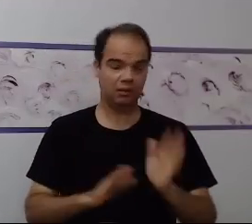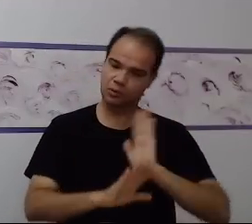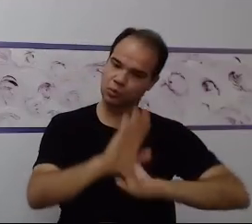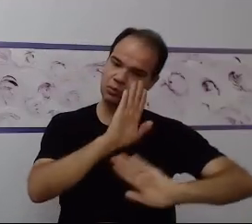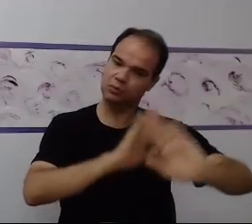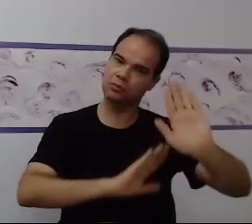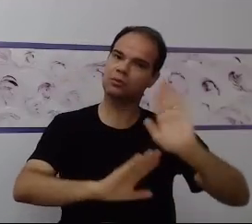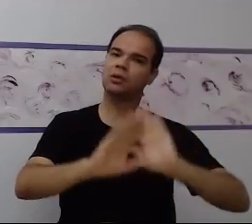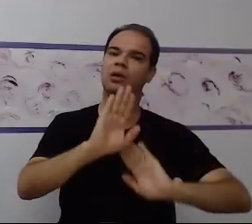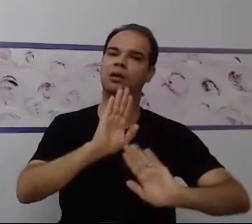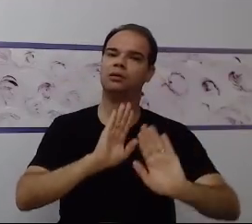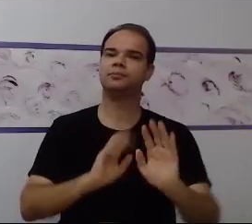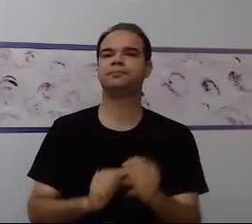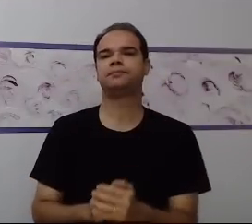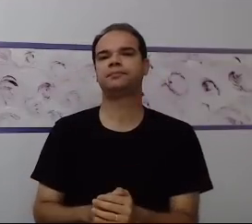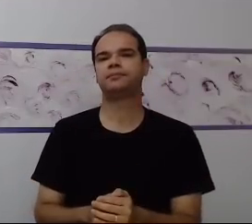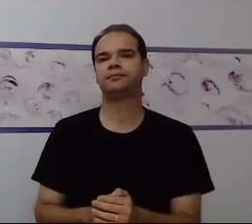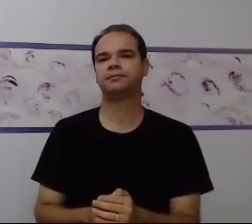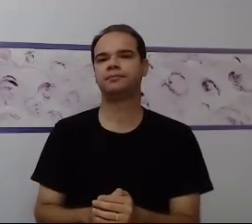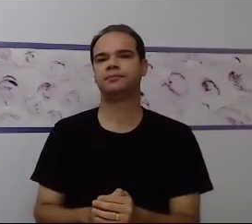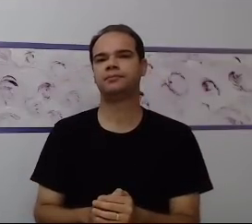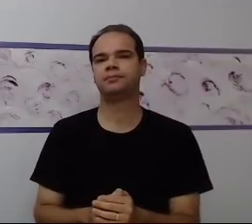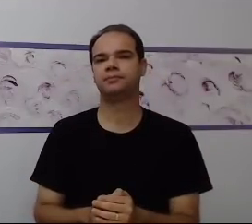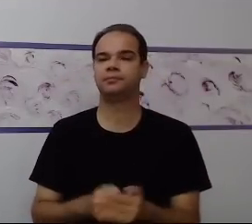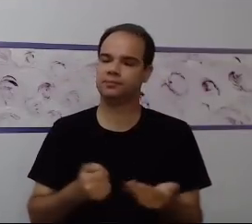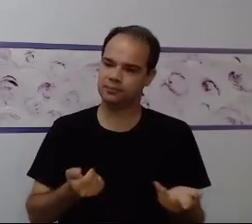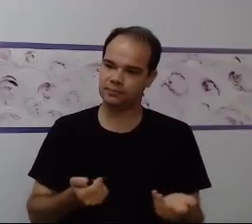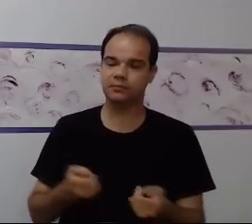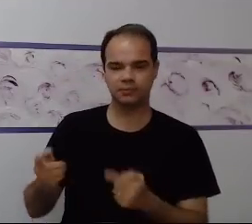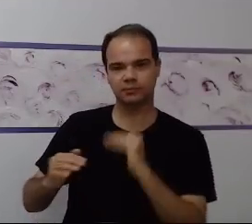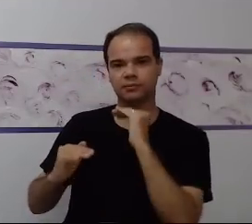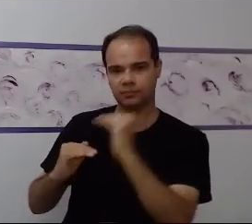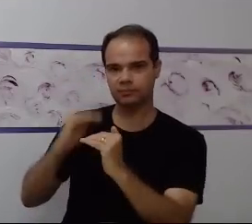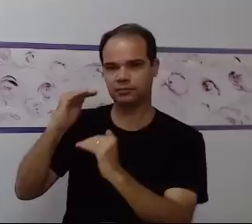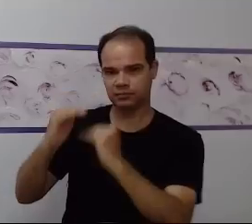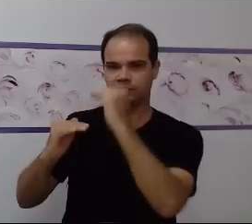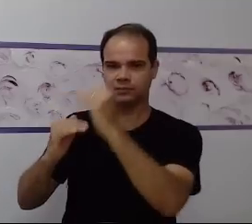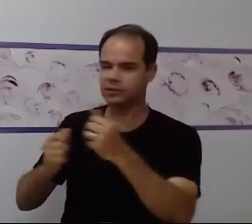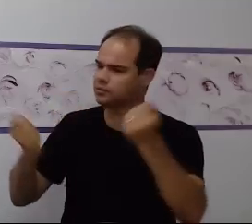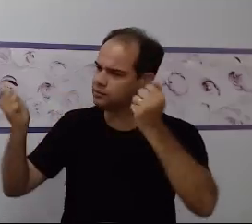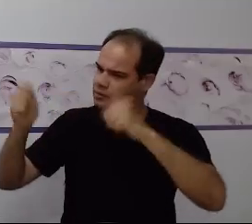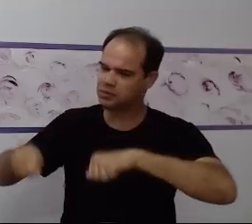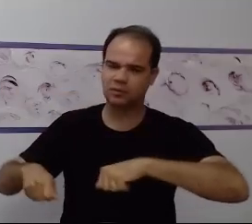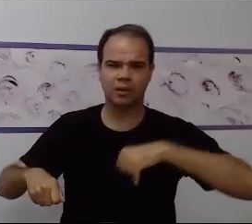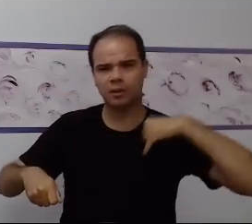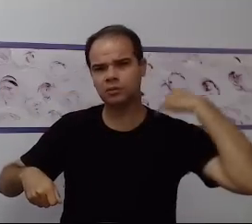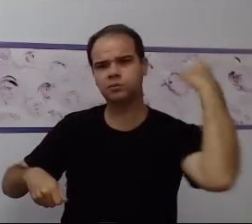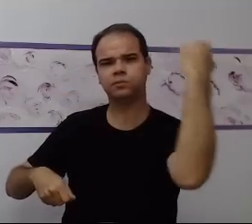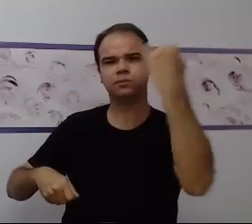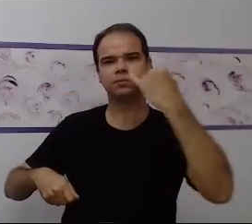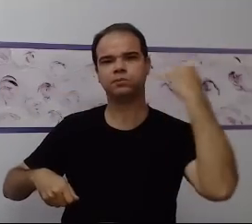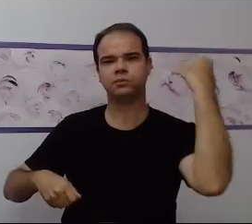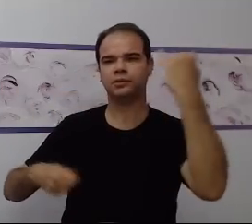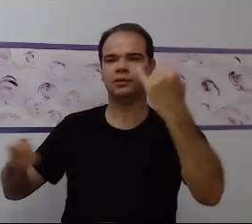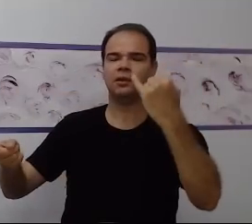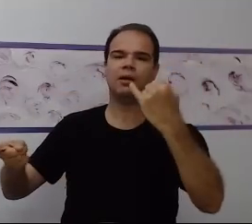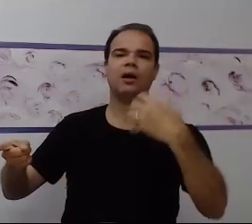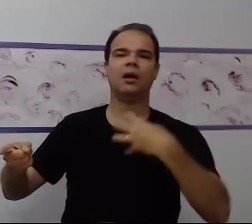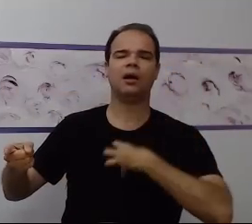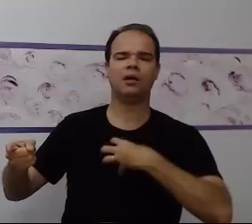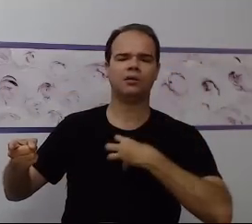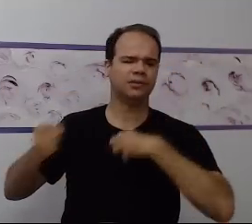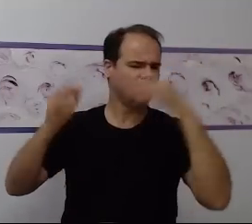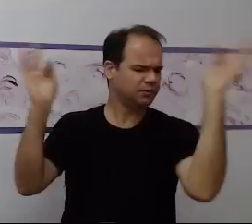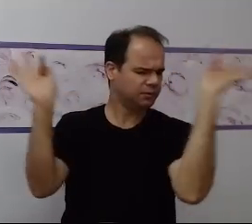observar para que esse desenvolvimento seja realmente eficaz. Sim, com certeza. É bom que a gente saliente também,